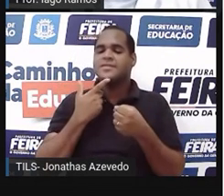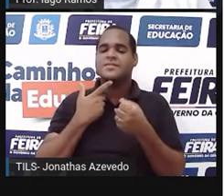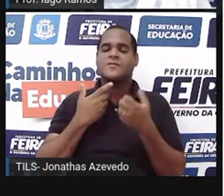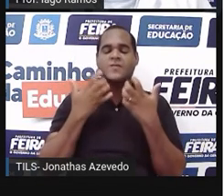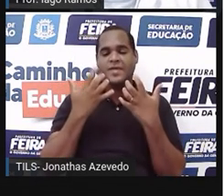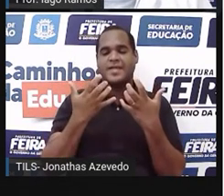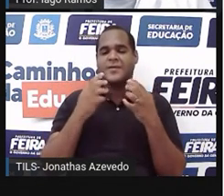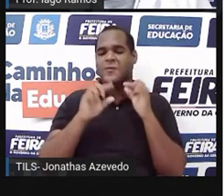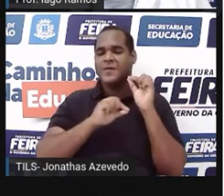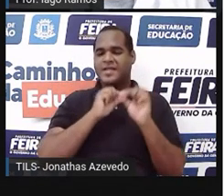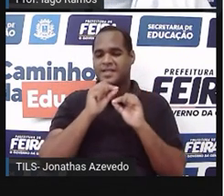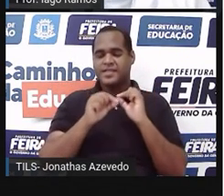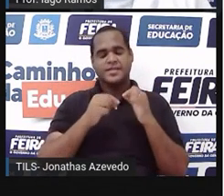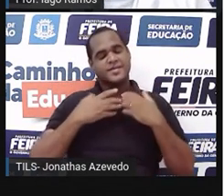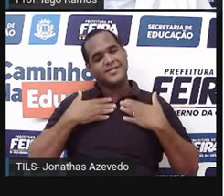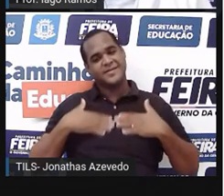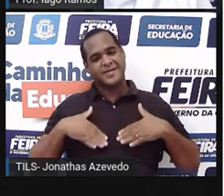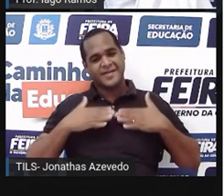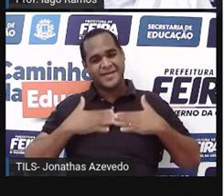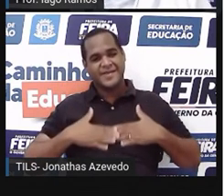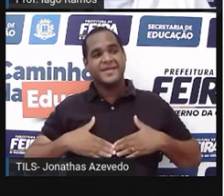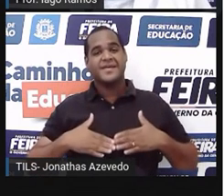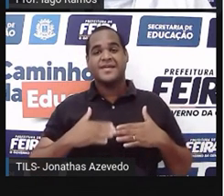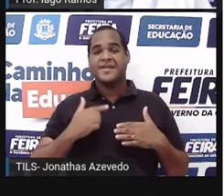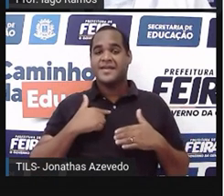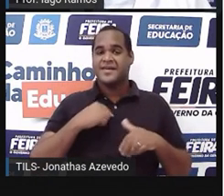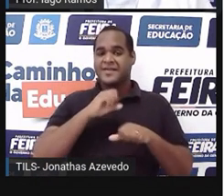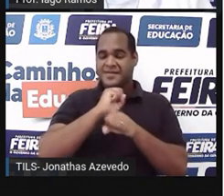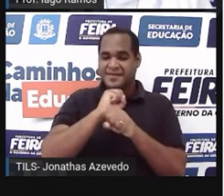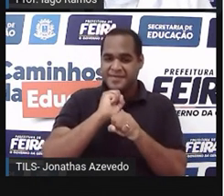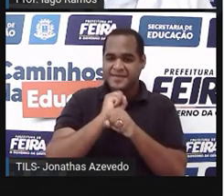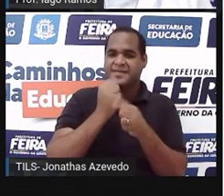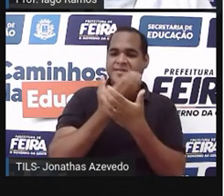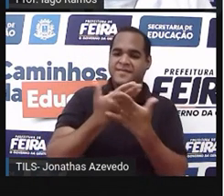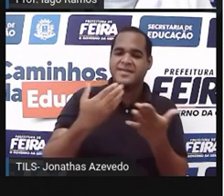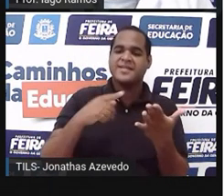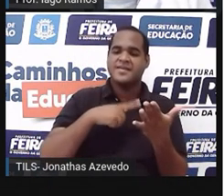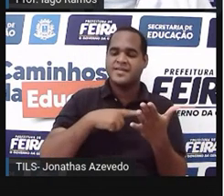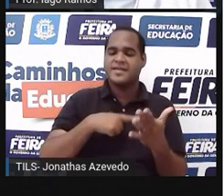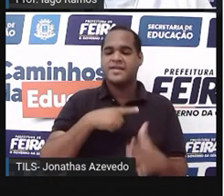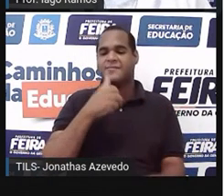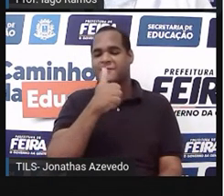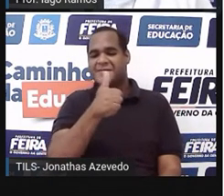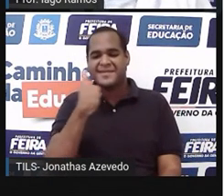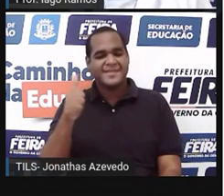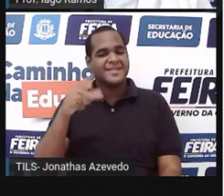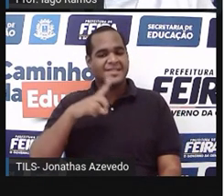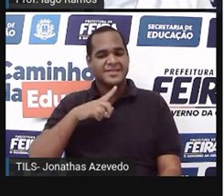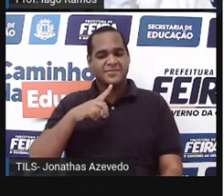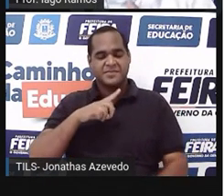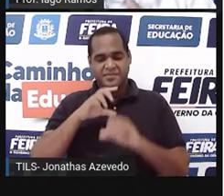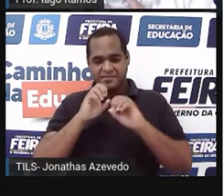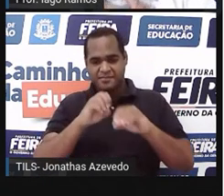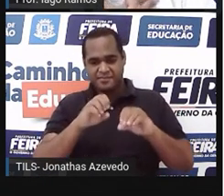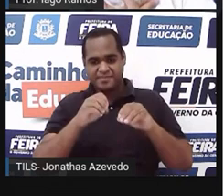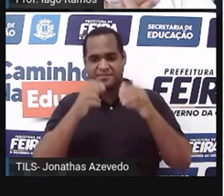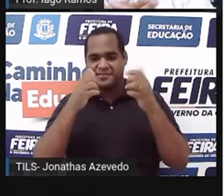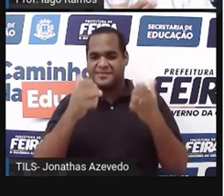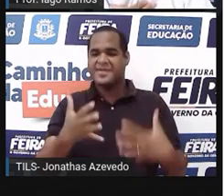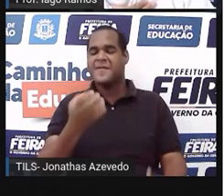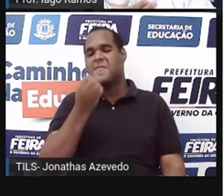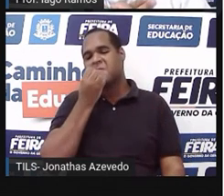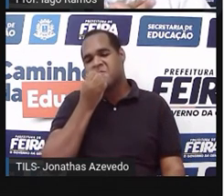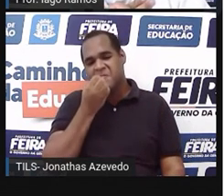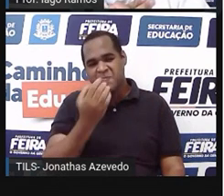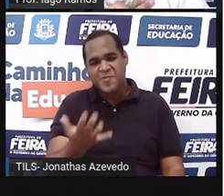Tranquilo? Então é isso aí. Eu espero que você tenha curtido a nossa aula, para nós aqui foi muito